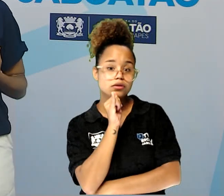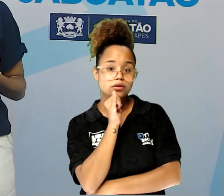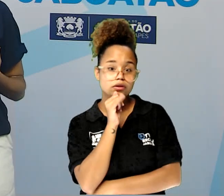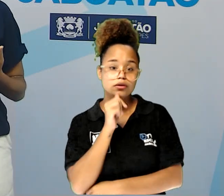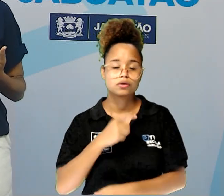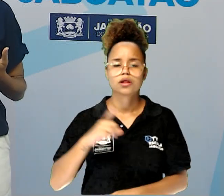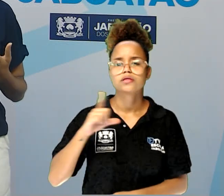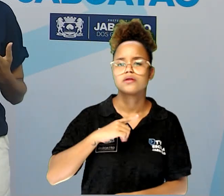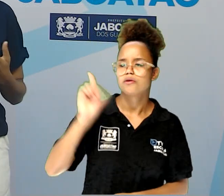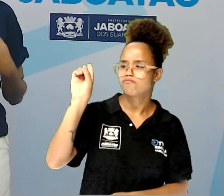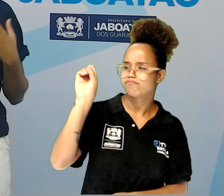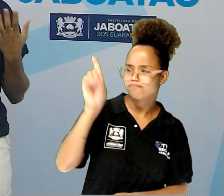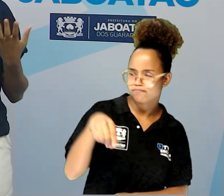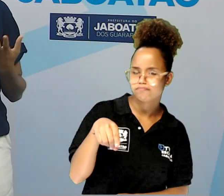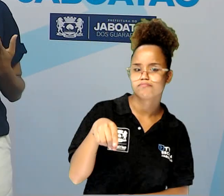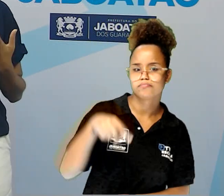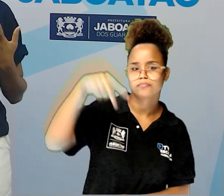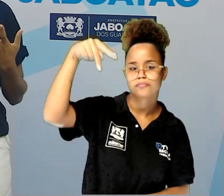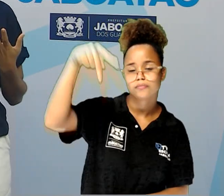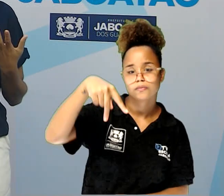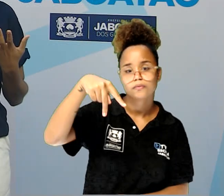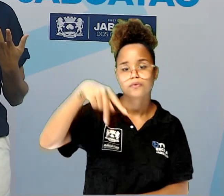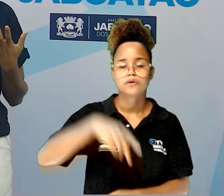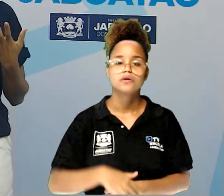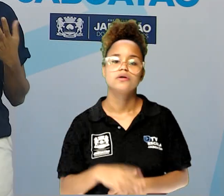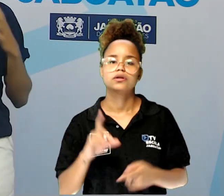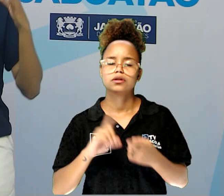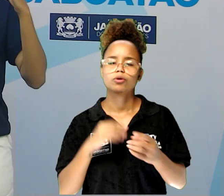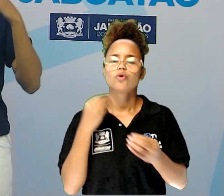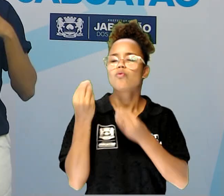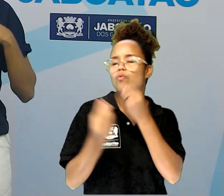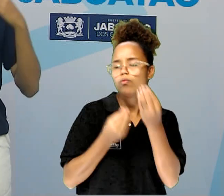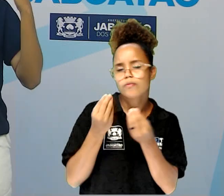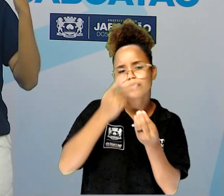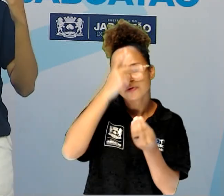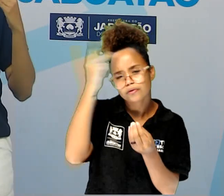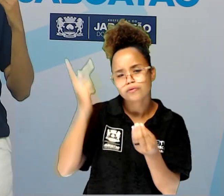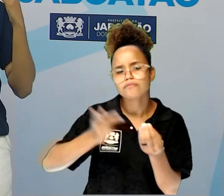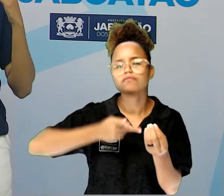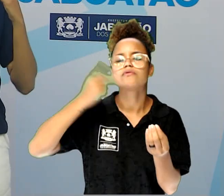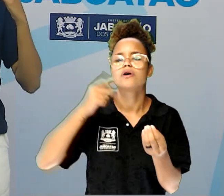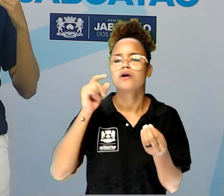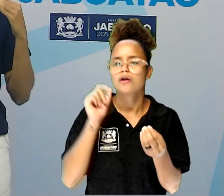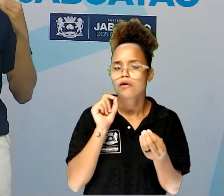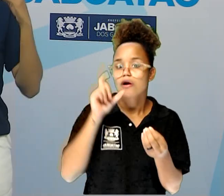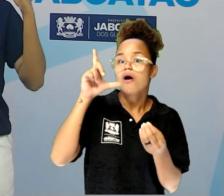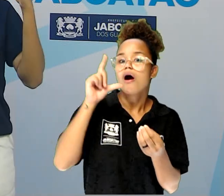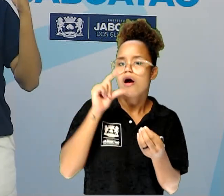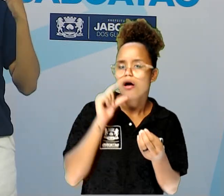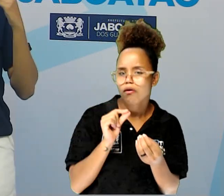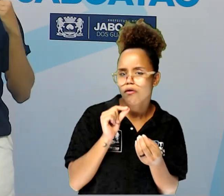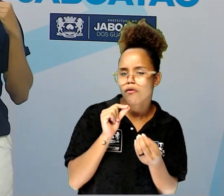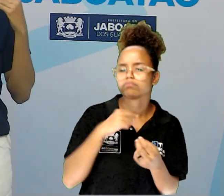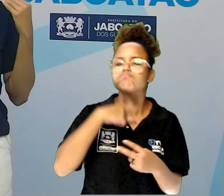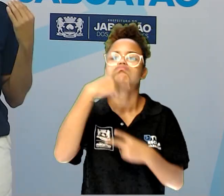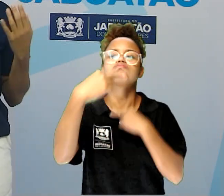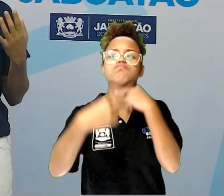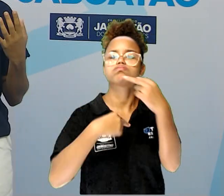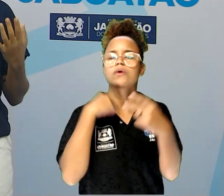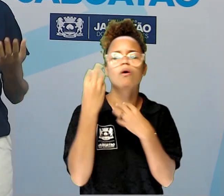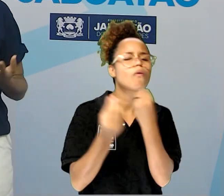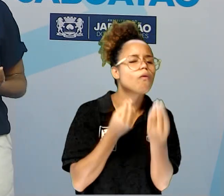acento e a própria entonação. O tom grave, agudo, mais